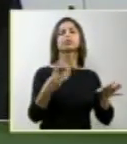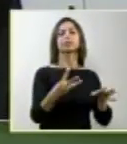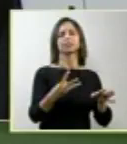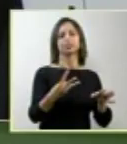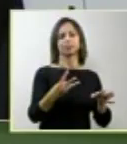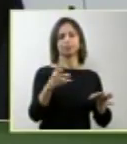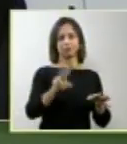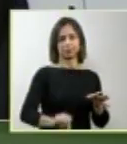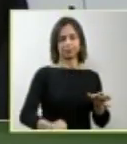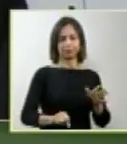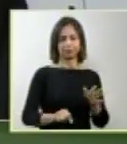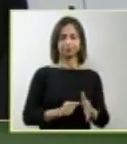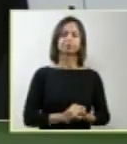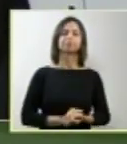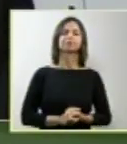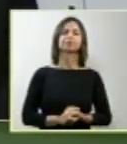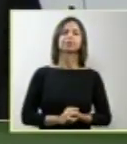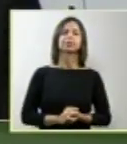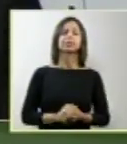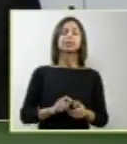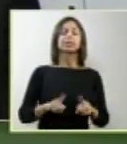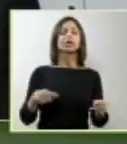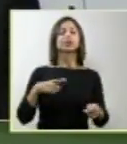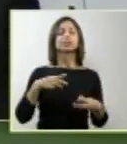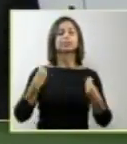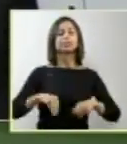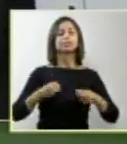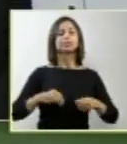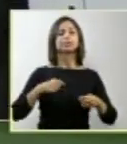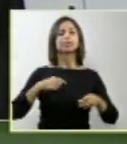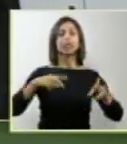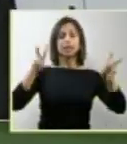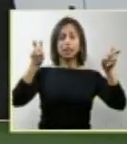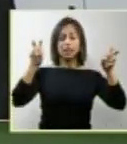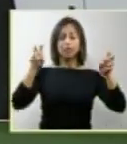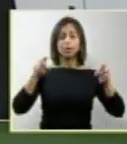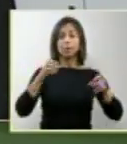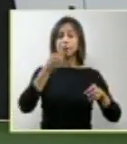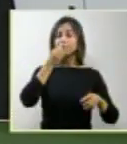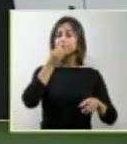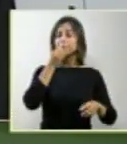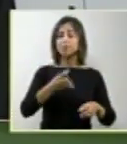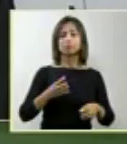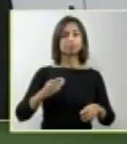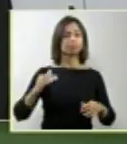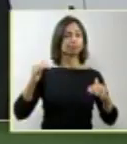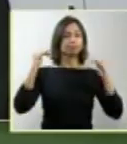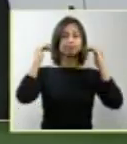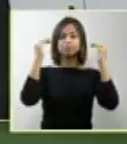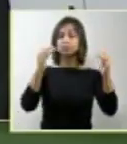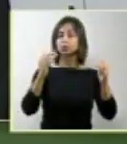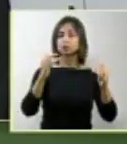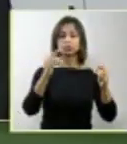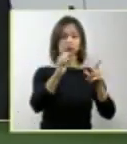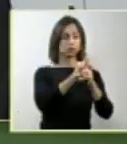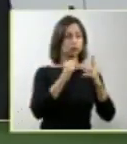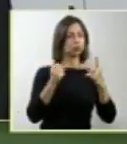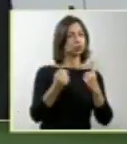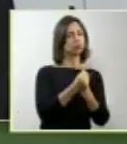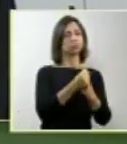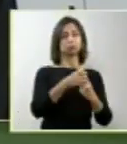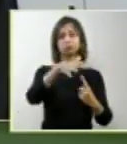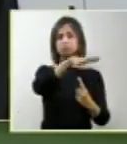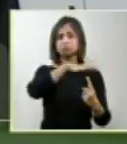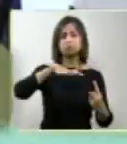dando ênfase, portanto, a esse bem maior, de uma sociedade que se diga